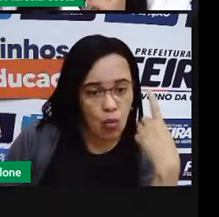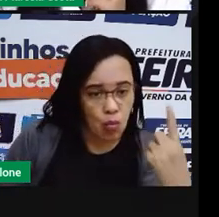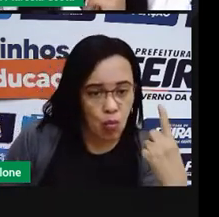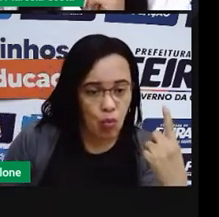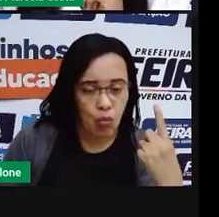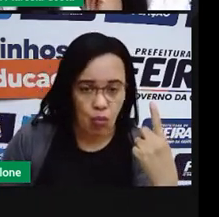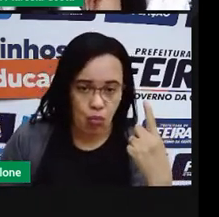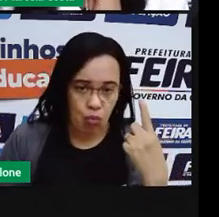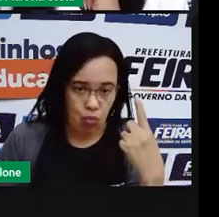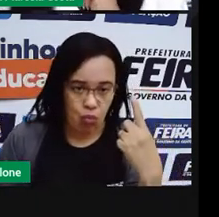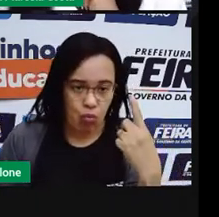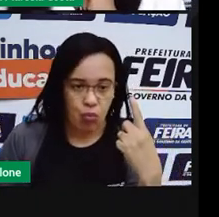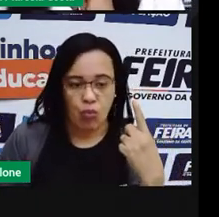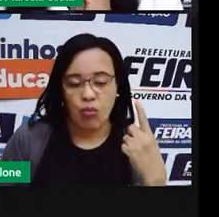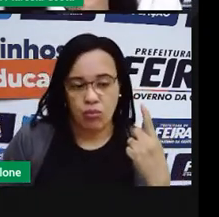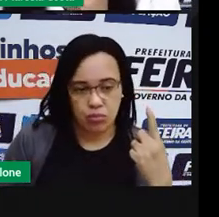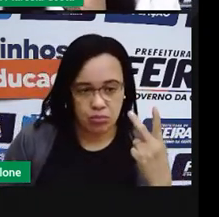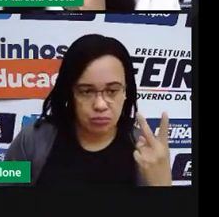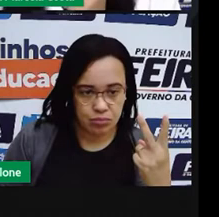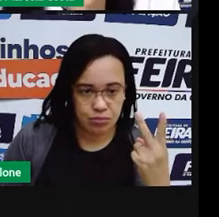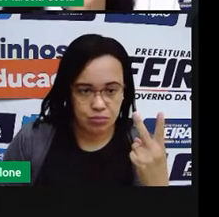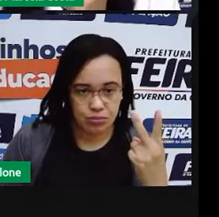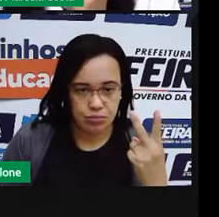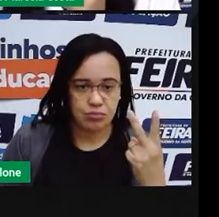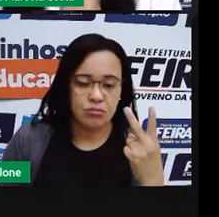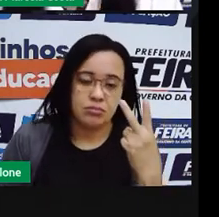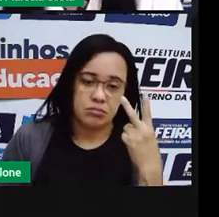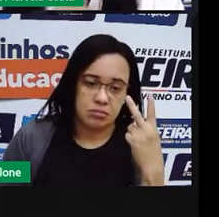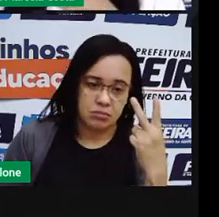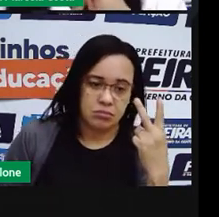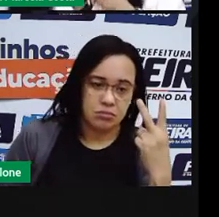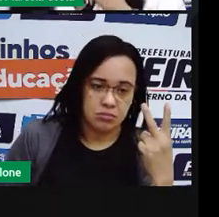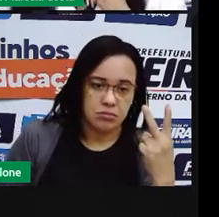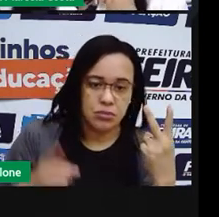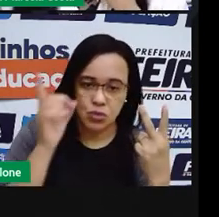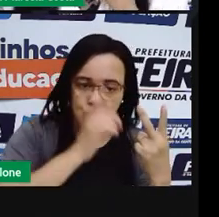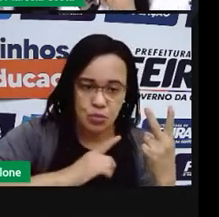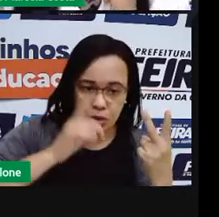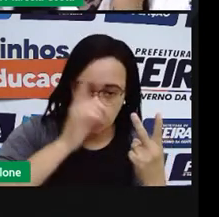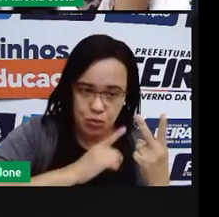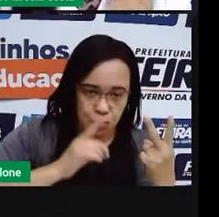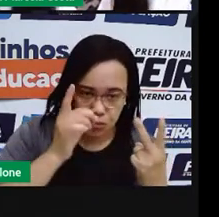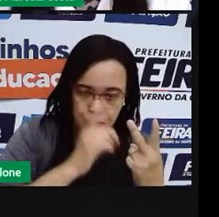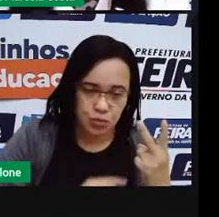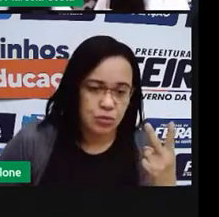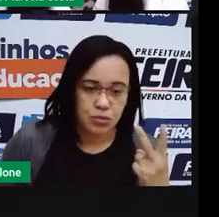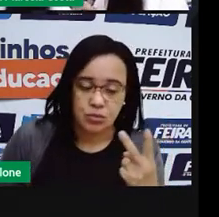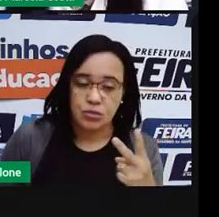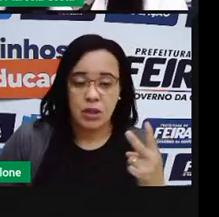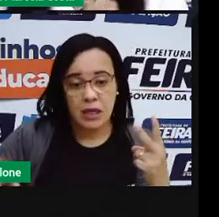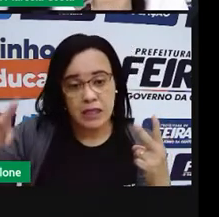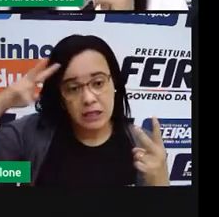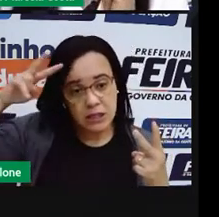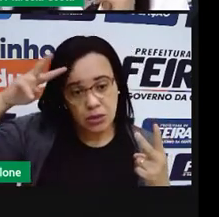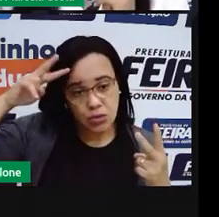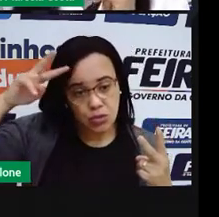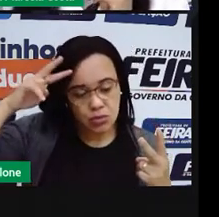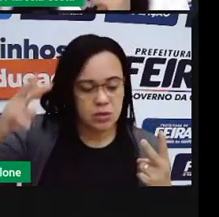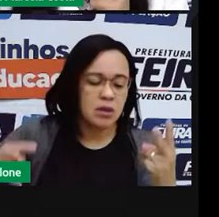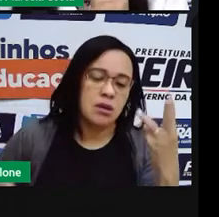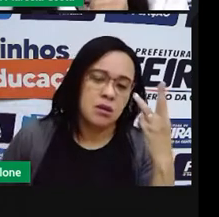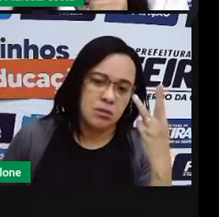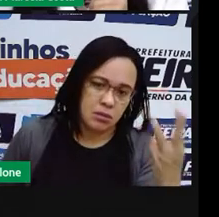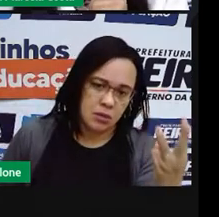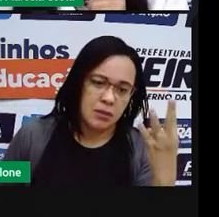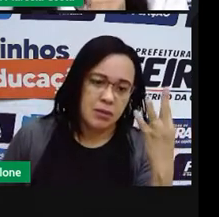tomou um, dois litros de água. Aí, na segunda-feira, ela tomou mais